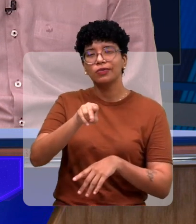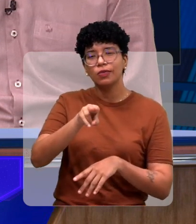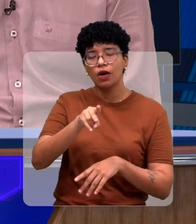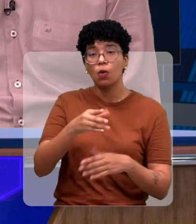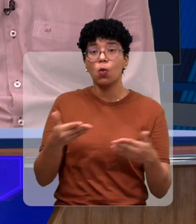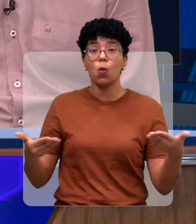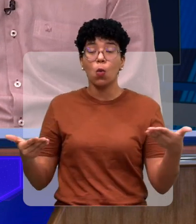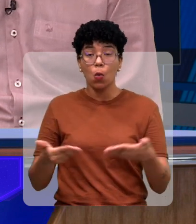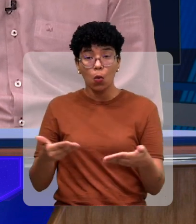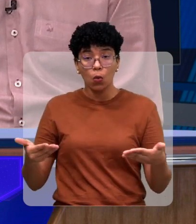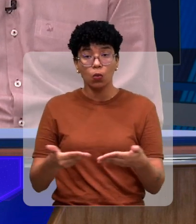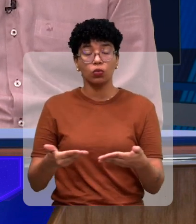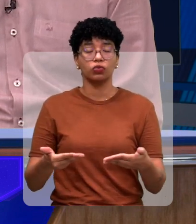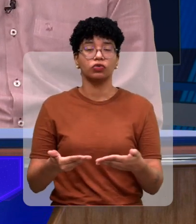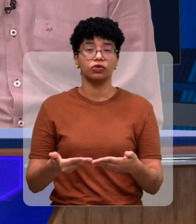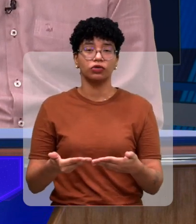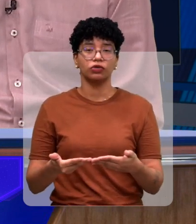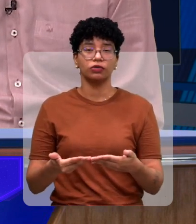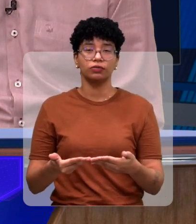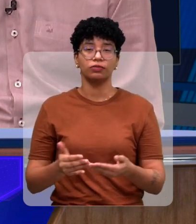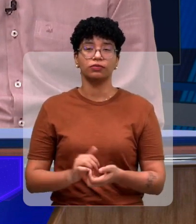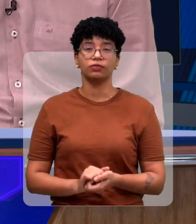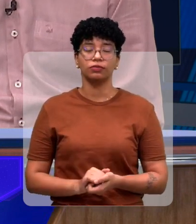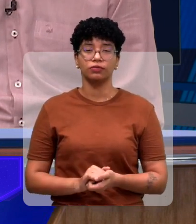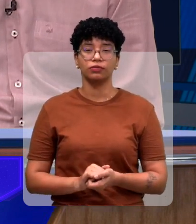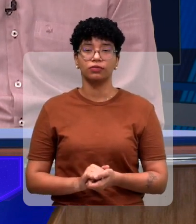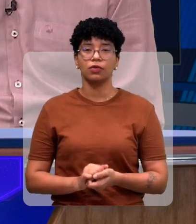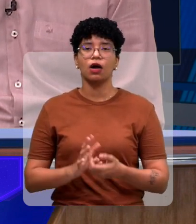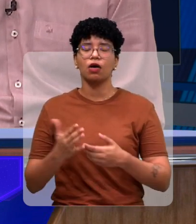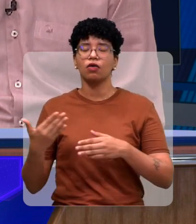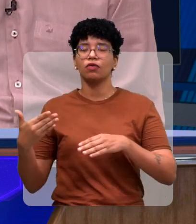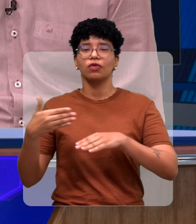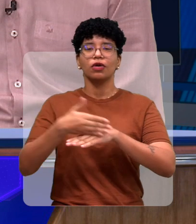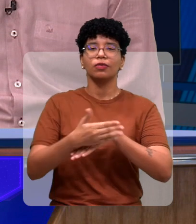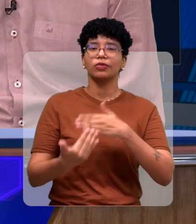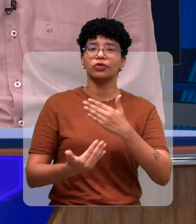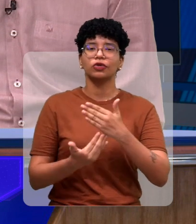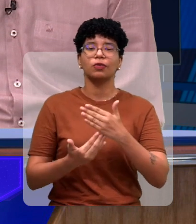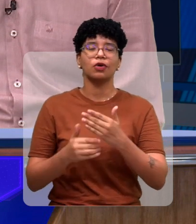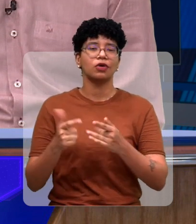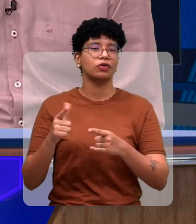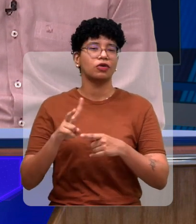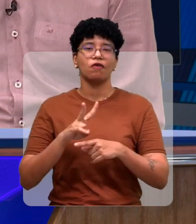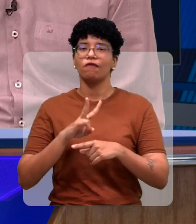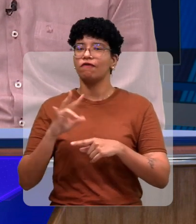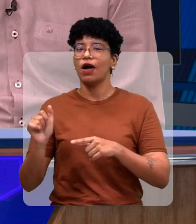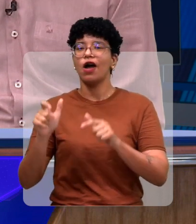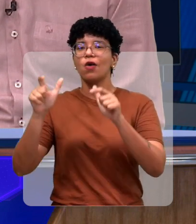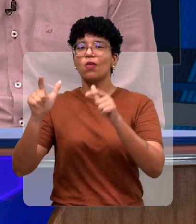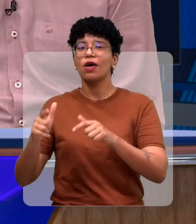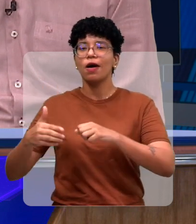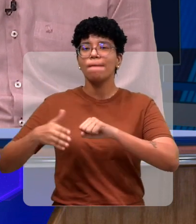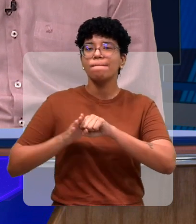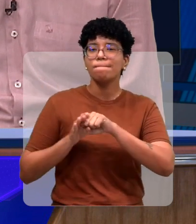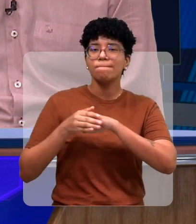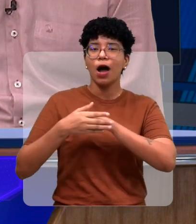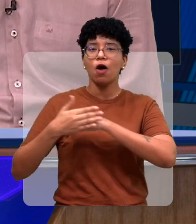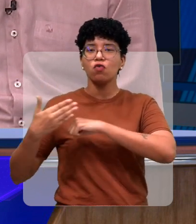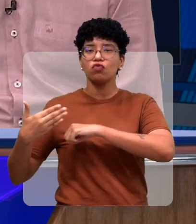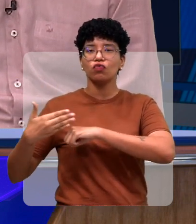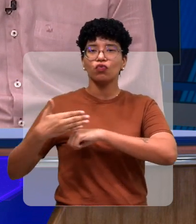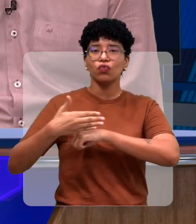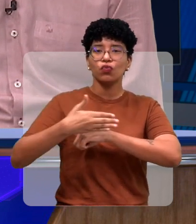a empresa que hoje faz linha lá para Timó, ela não cobre aquela